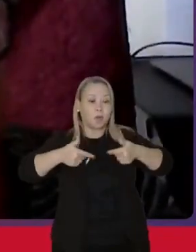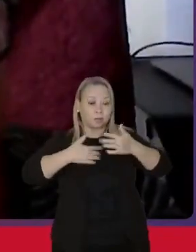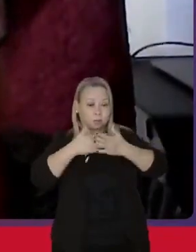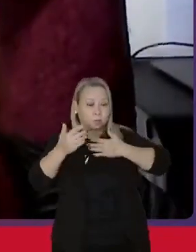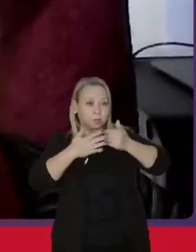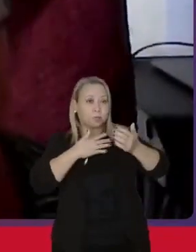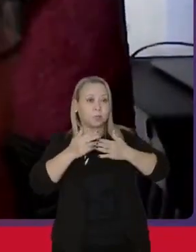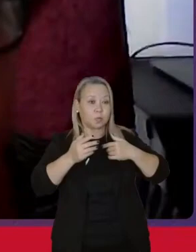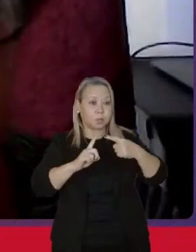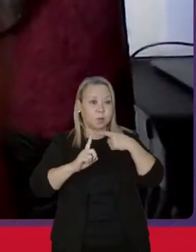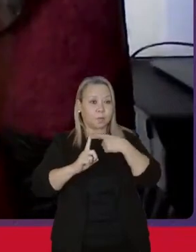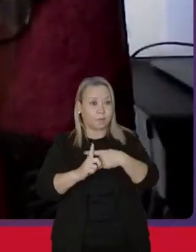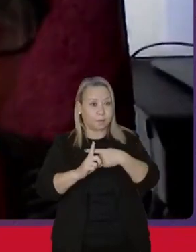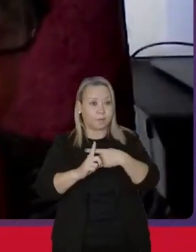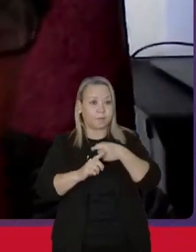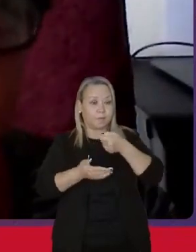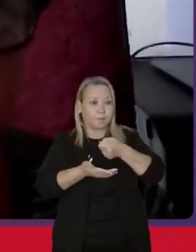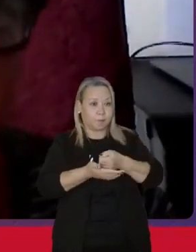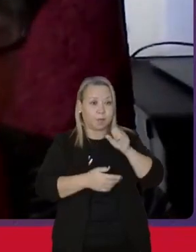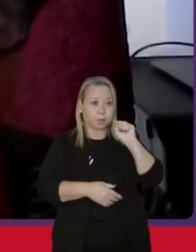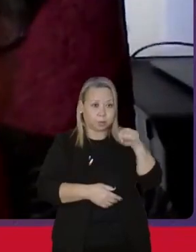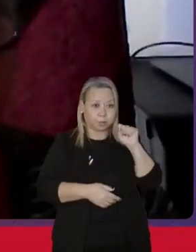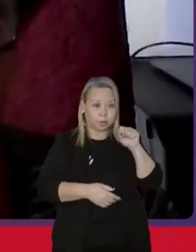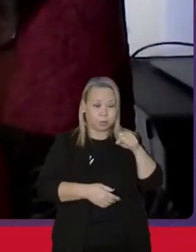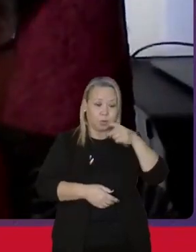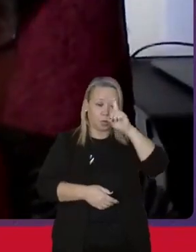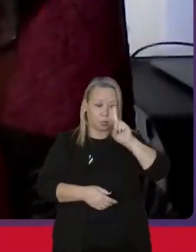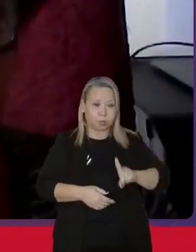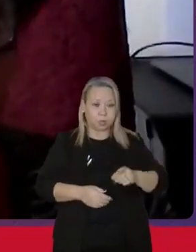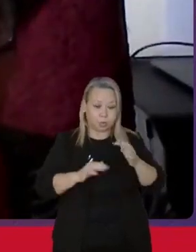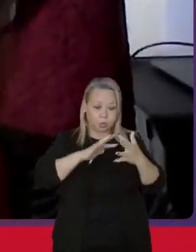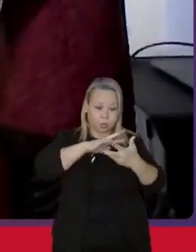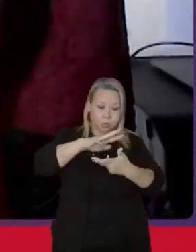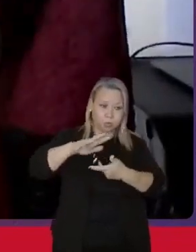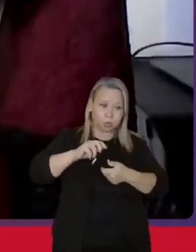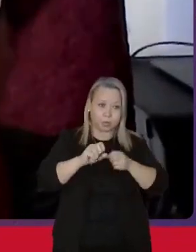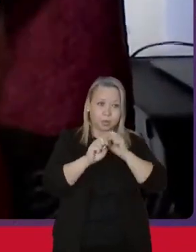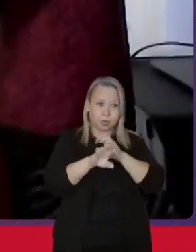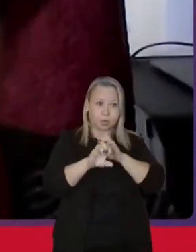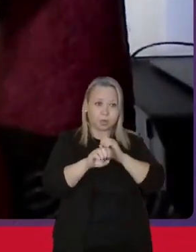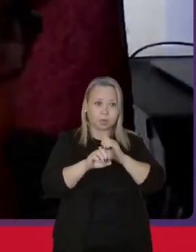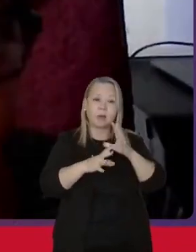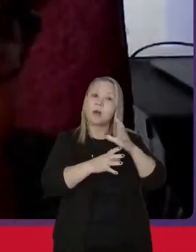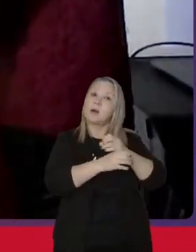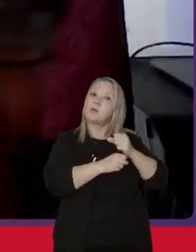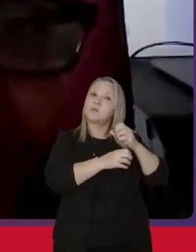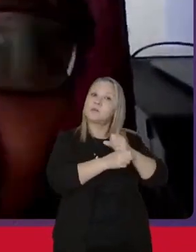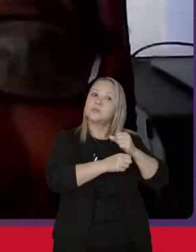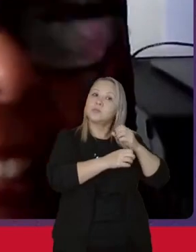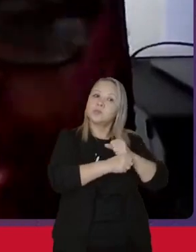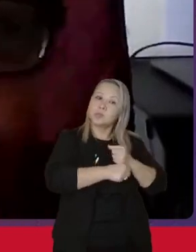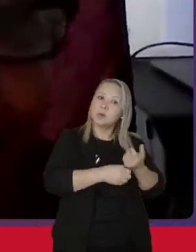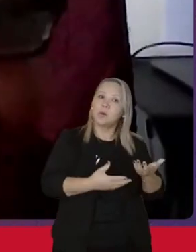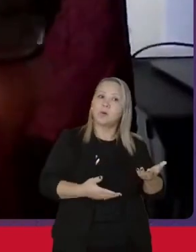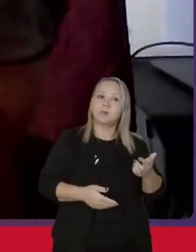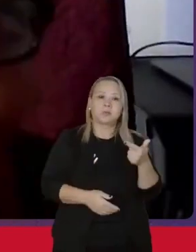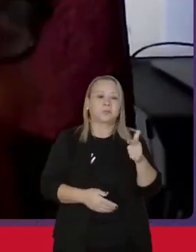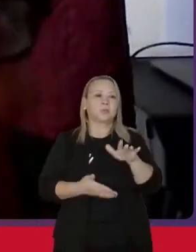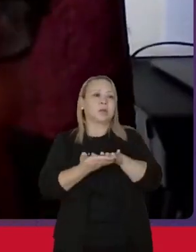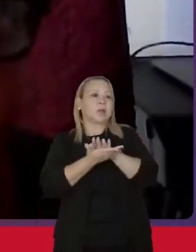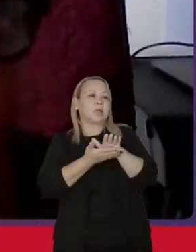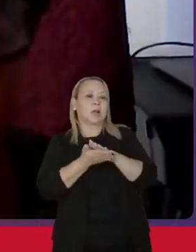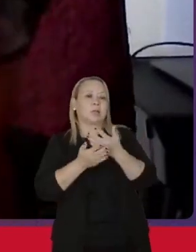e pelo direito universal à educação. É uma soma, não tem nada de